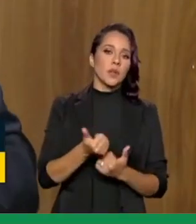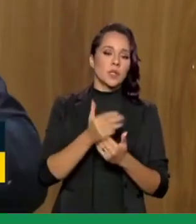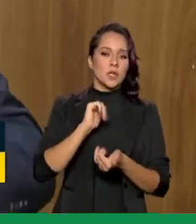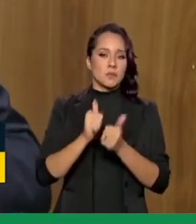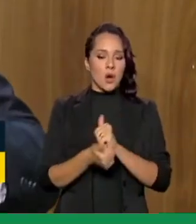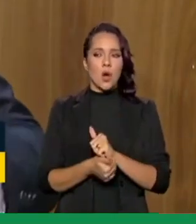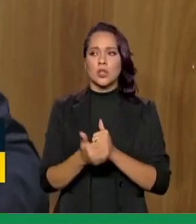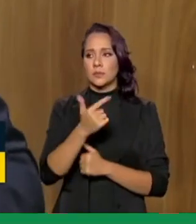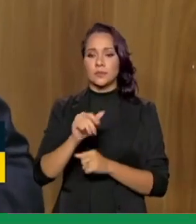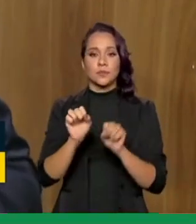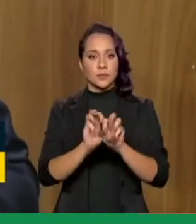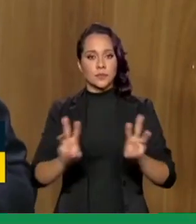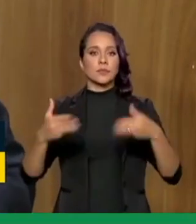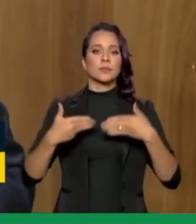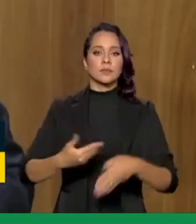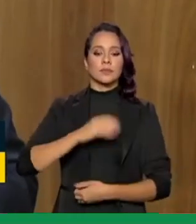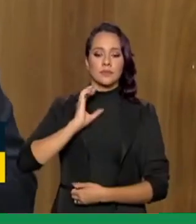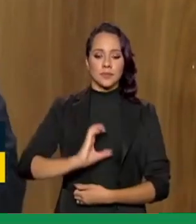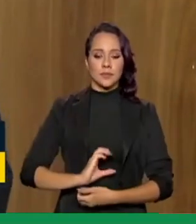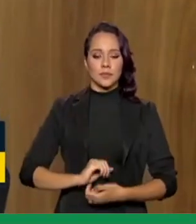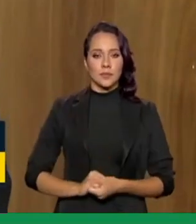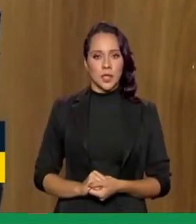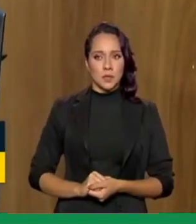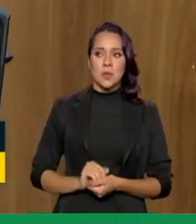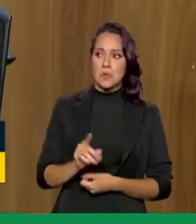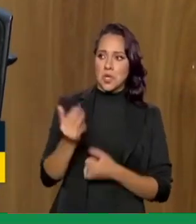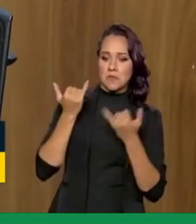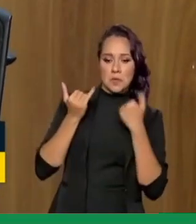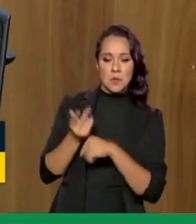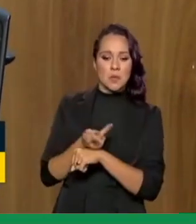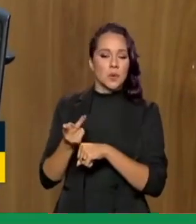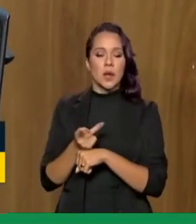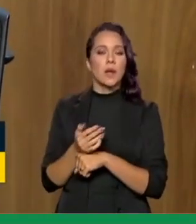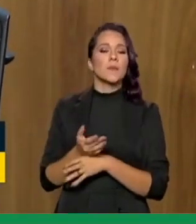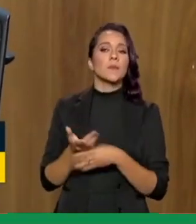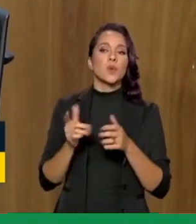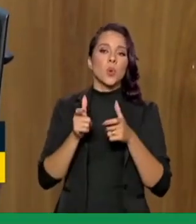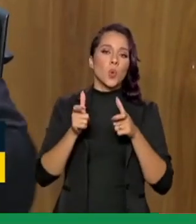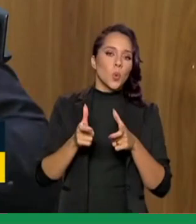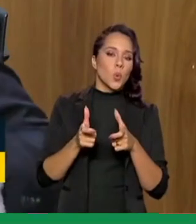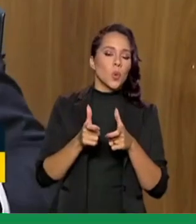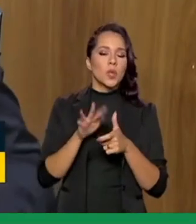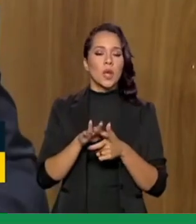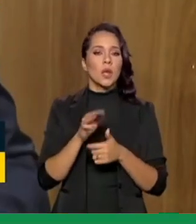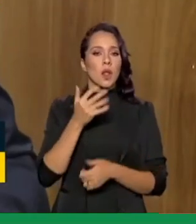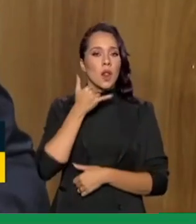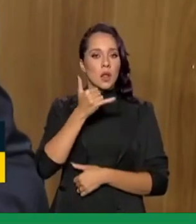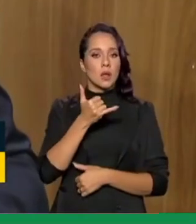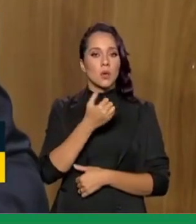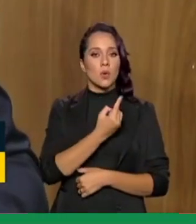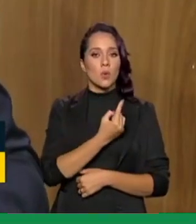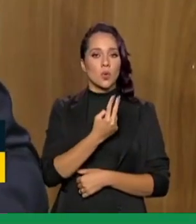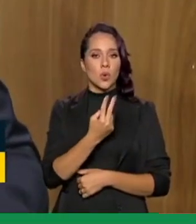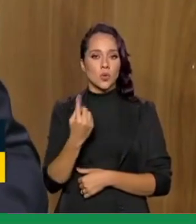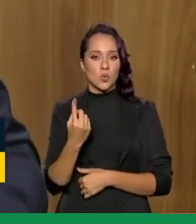Escolar dentre outros está no site do Ministério da Cidadania procurem informação na fonte oficial temos o Ligue 121